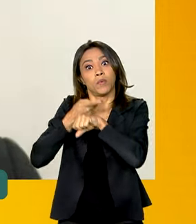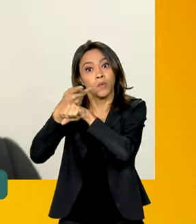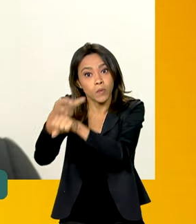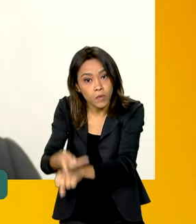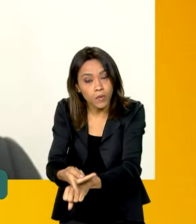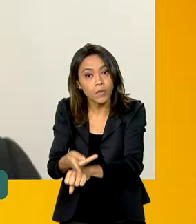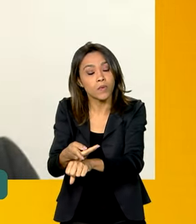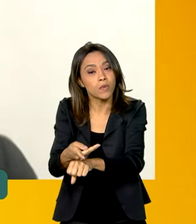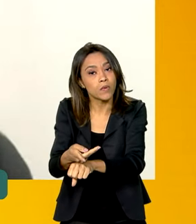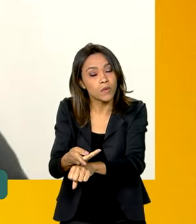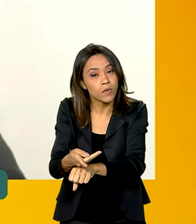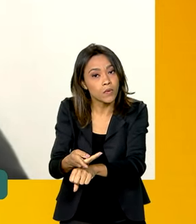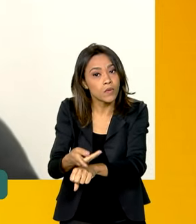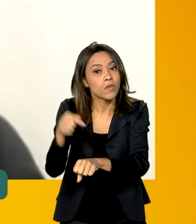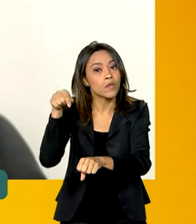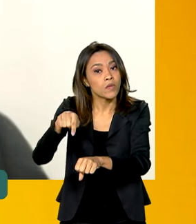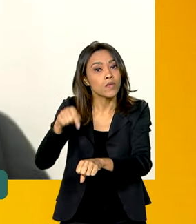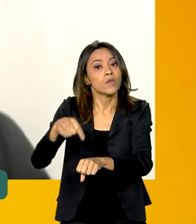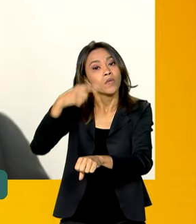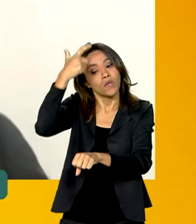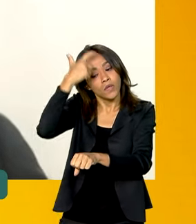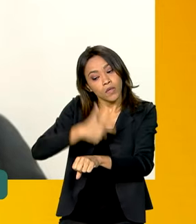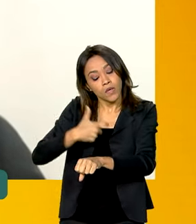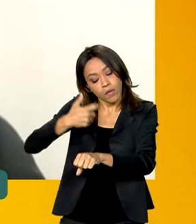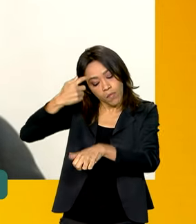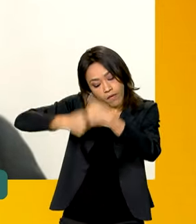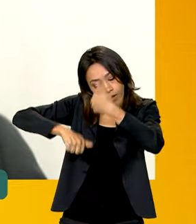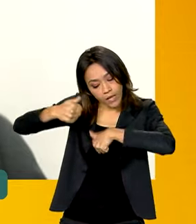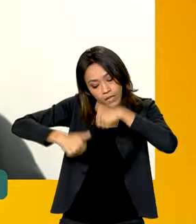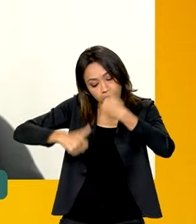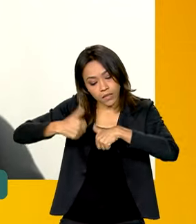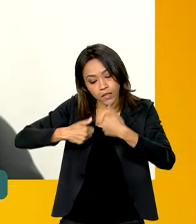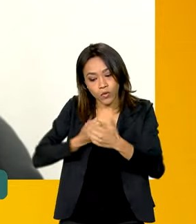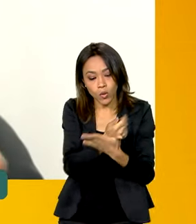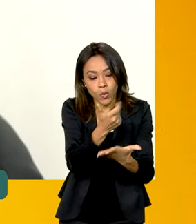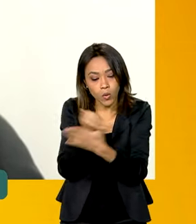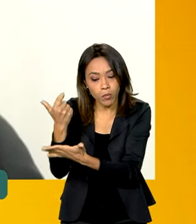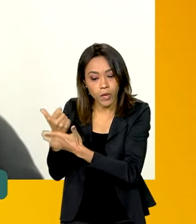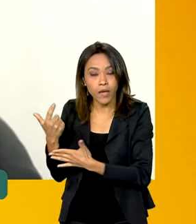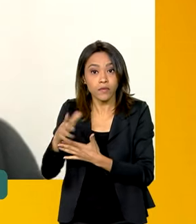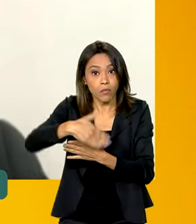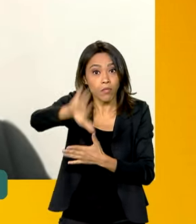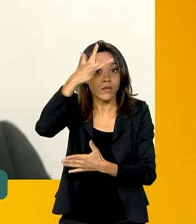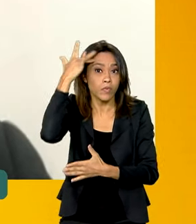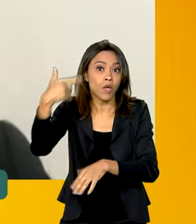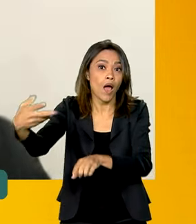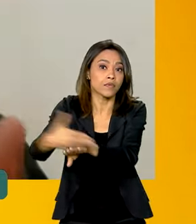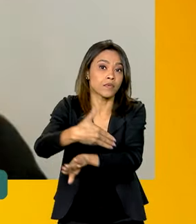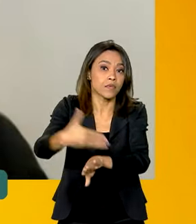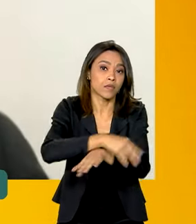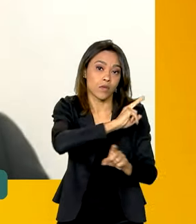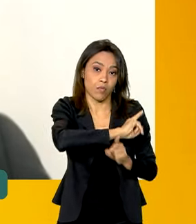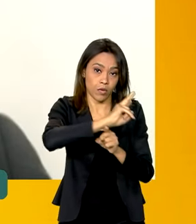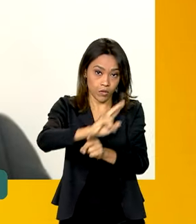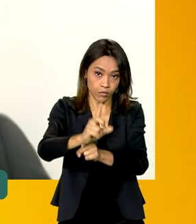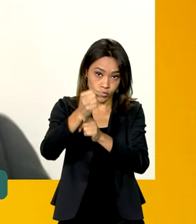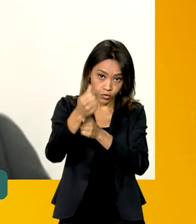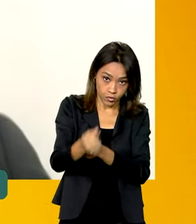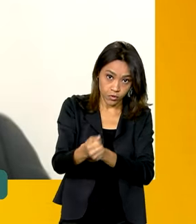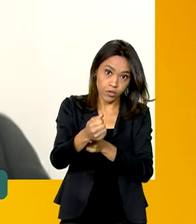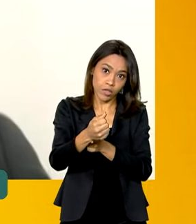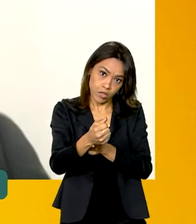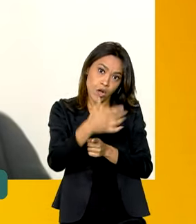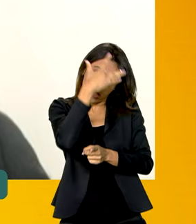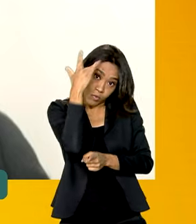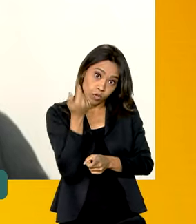suas formas de consumo e rever as suas dívidas. Então, são mais pessoas tendo acesso ao crédito, mais pessoas fazendo uma melhor gestão dos